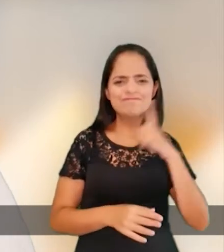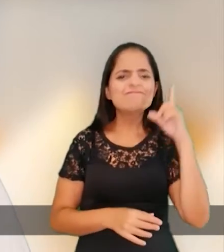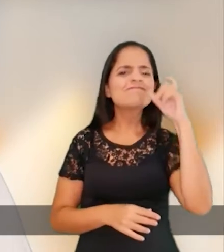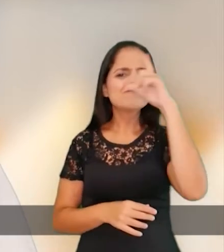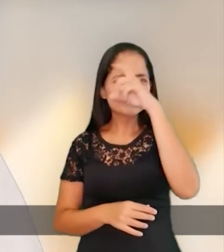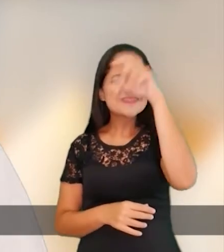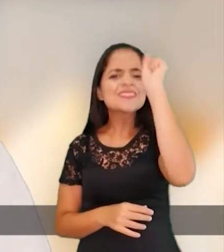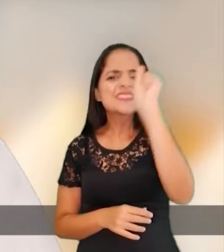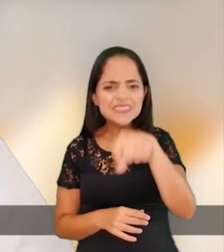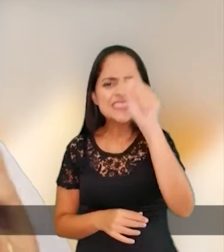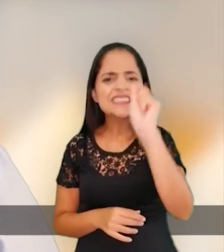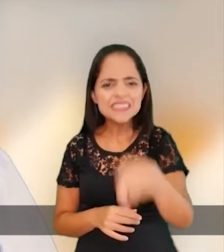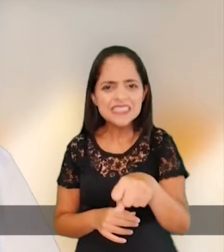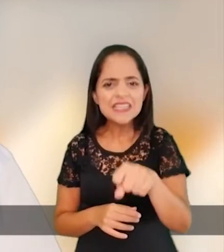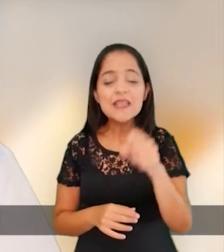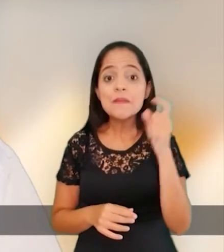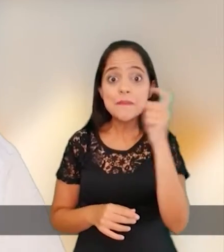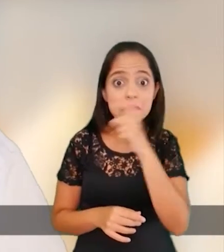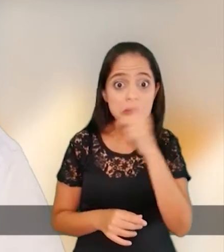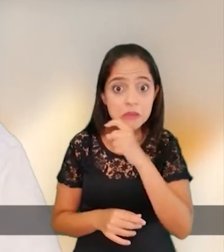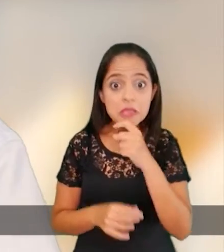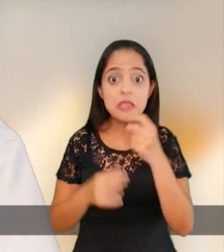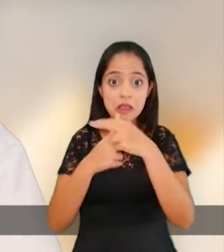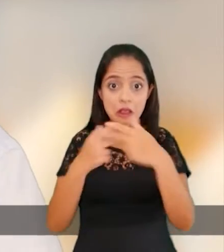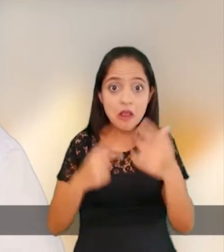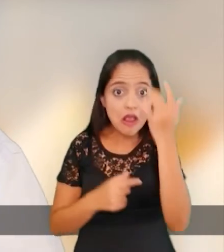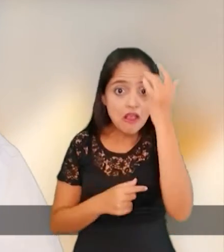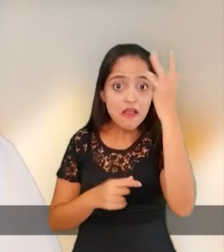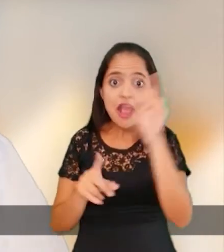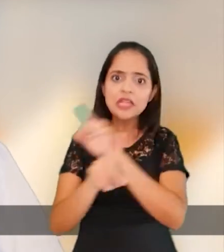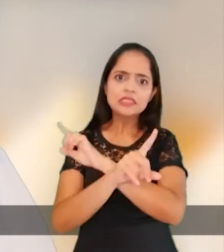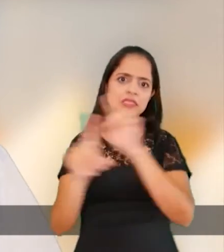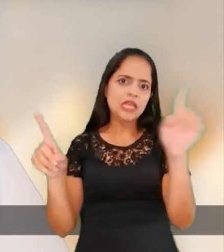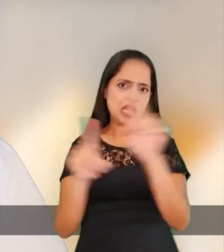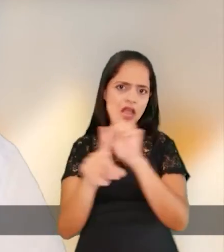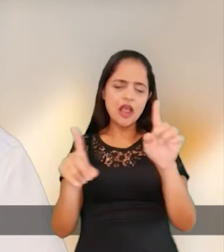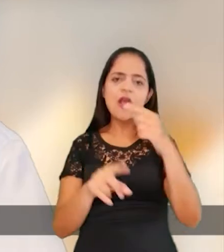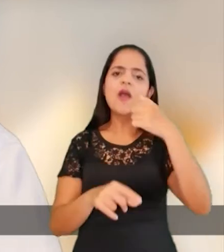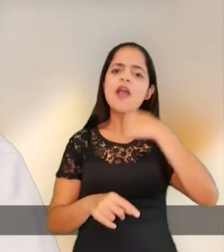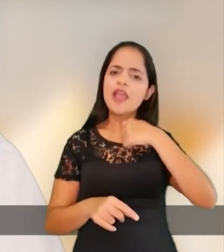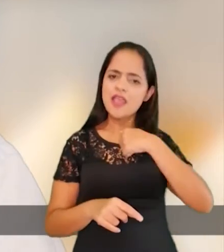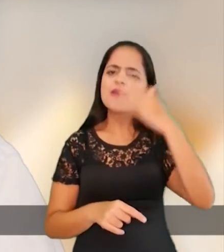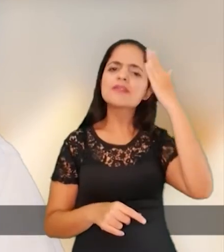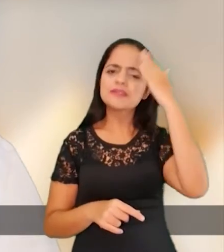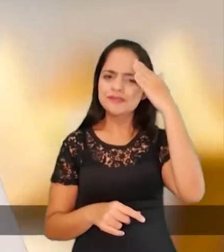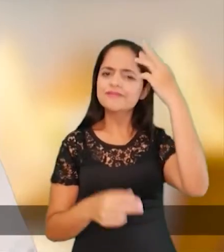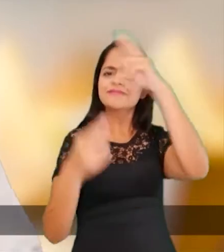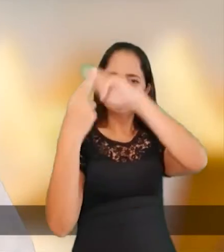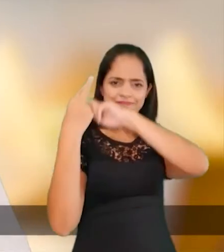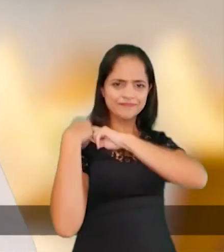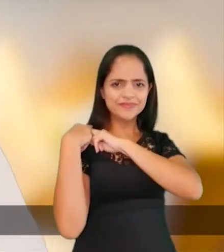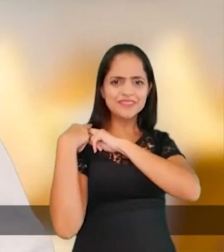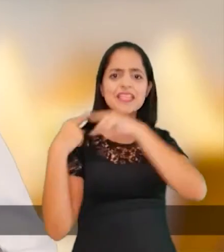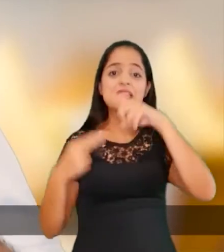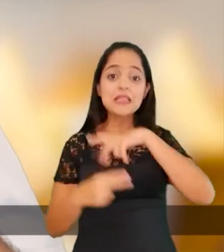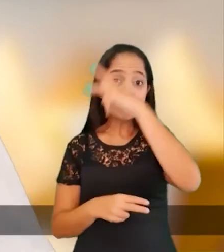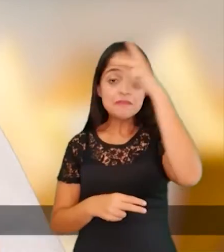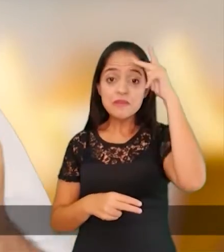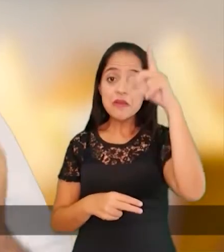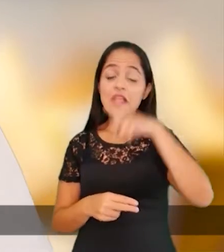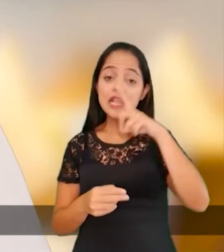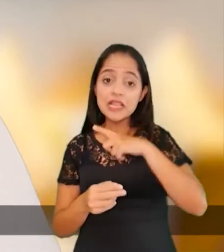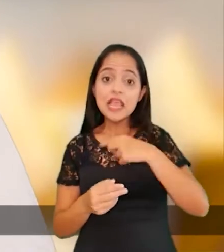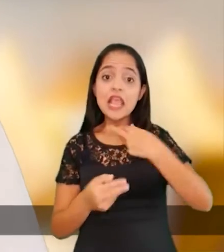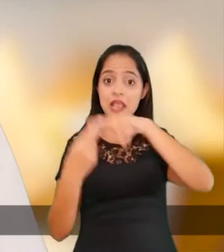trazer a solução. Muito menos fugir às responsabilidades como os que têm a caneta na mão. Tiveram a oportunidade de